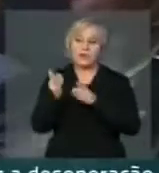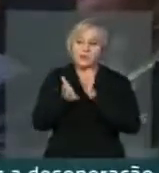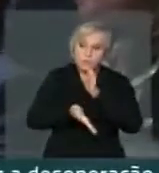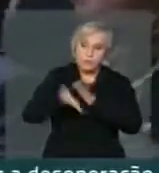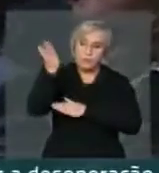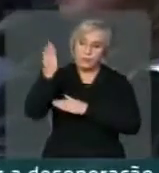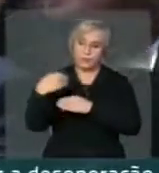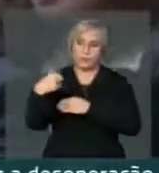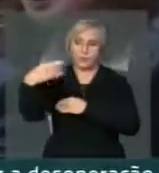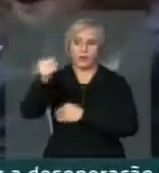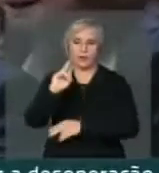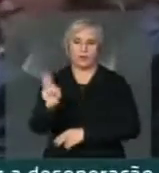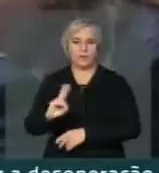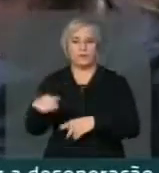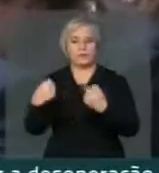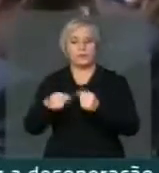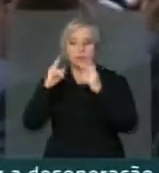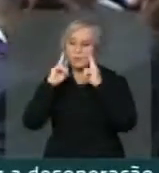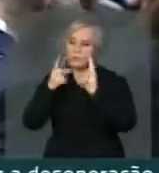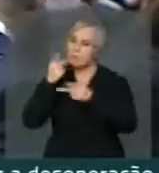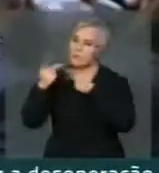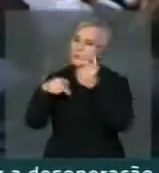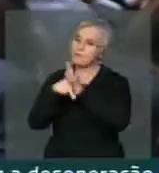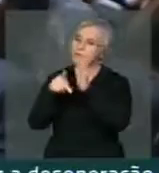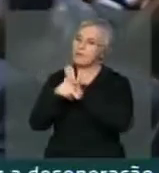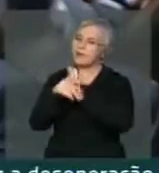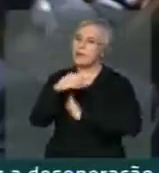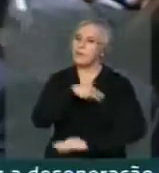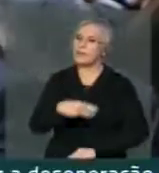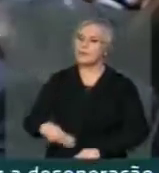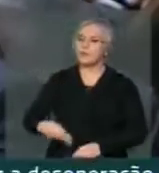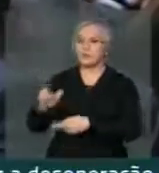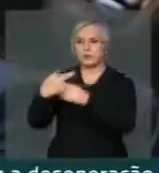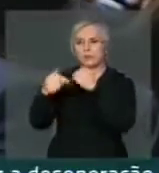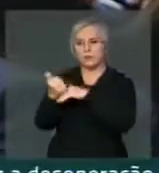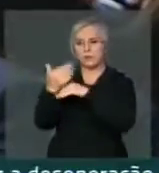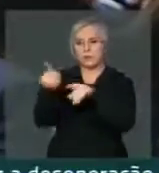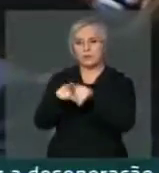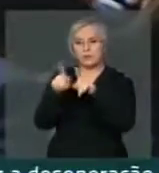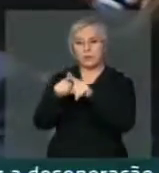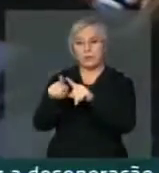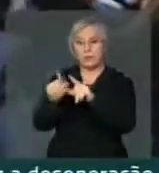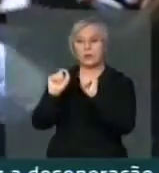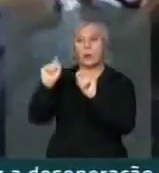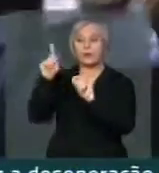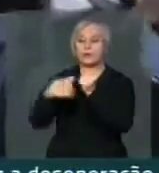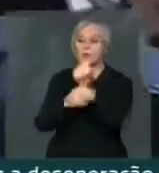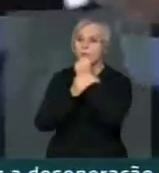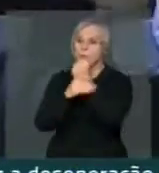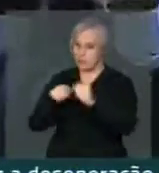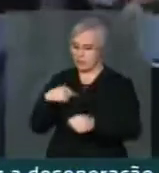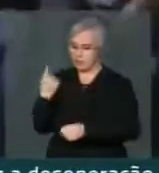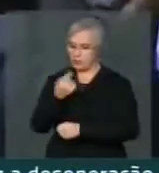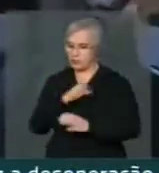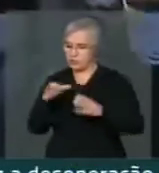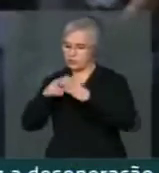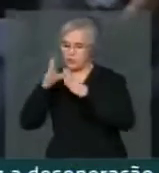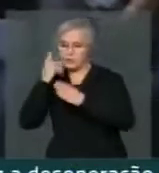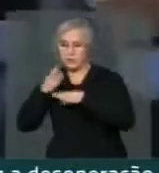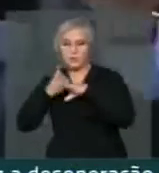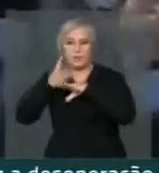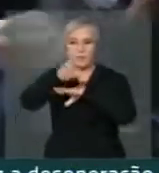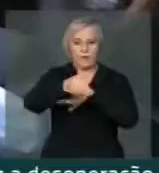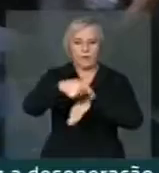E nós precisamos ouvir o Ministro das Relações Exteriores sobre o ocorrido e sobre as garantias necessárias para quando nós irmos